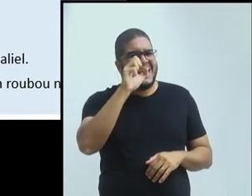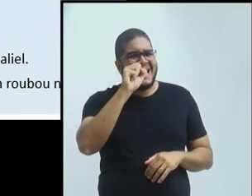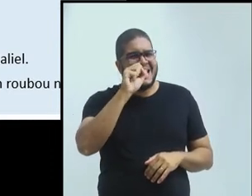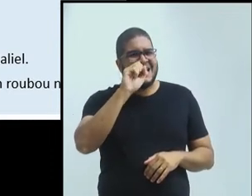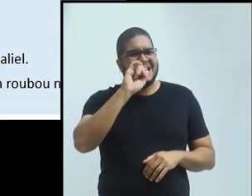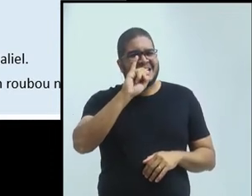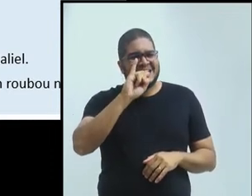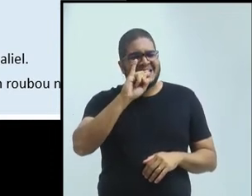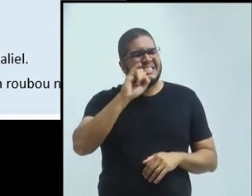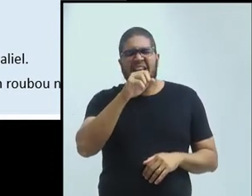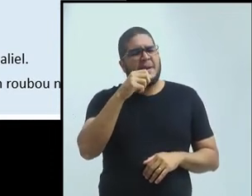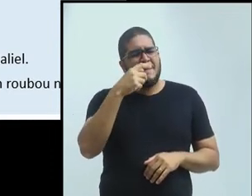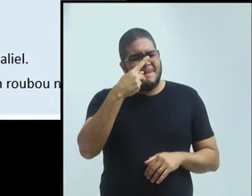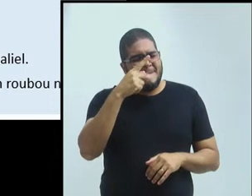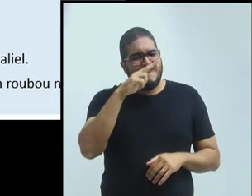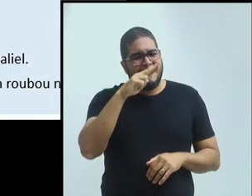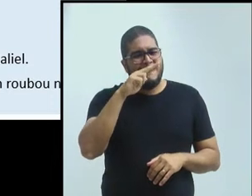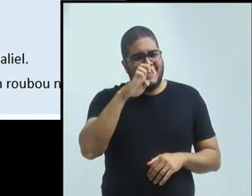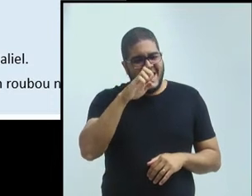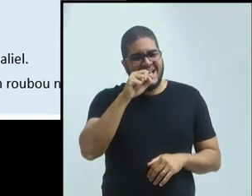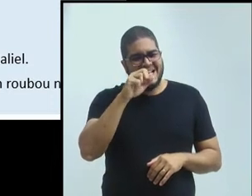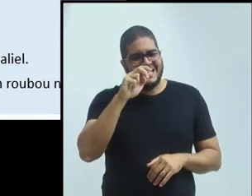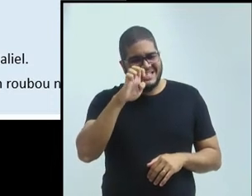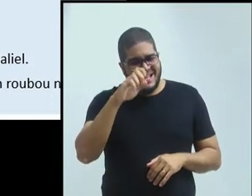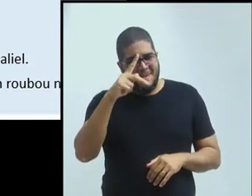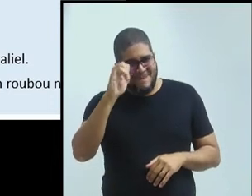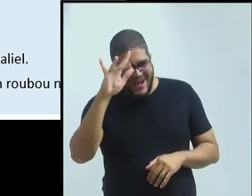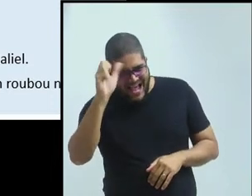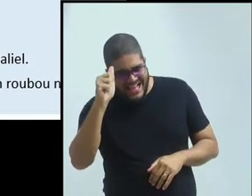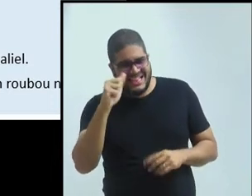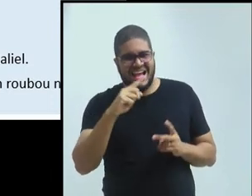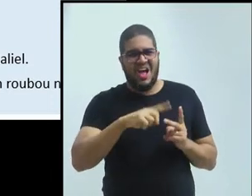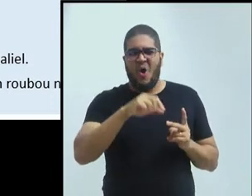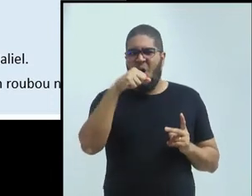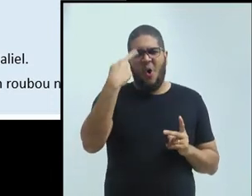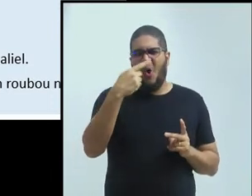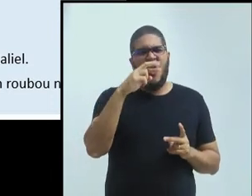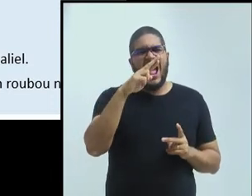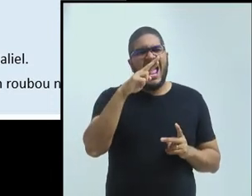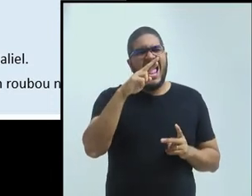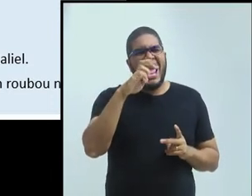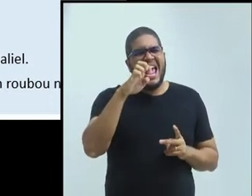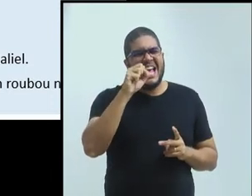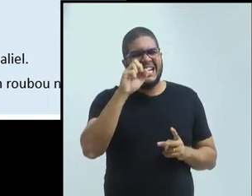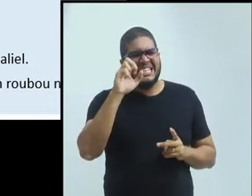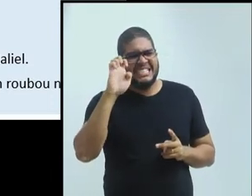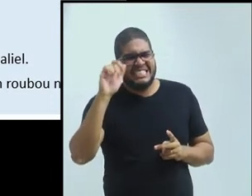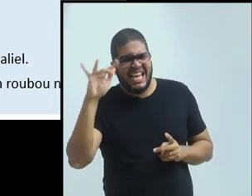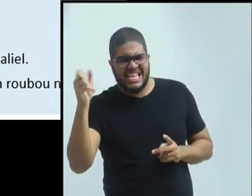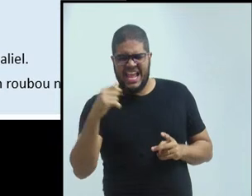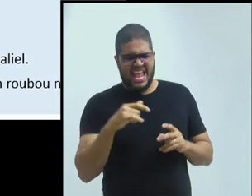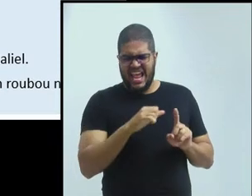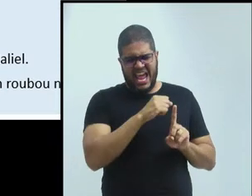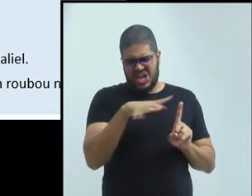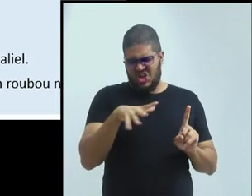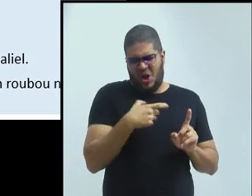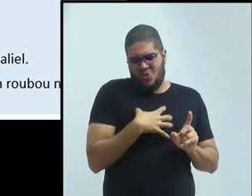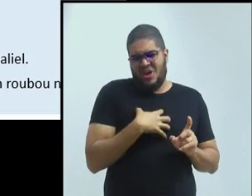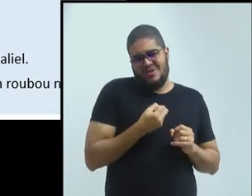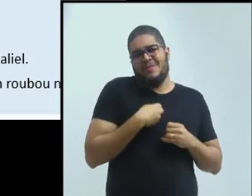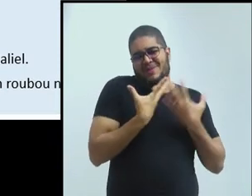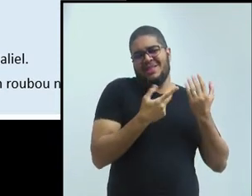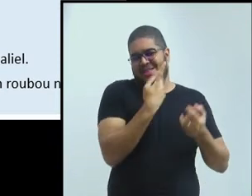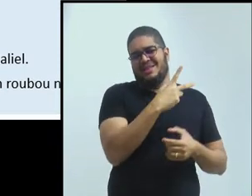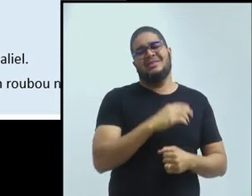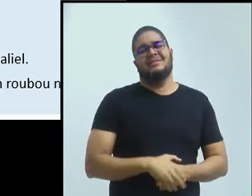confusão, algo assim. Enfim, então, essa é a história da disciplina. Depois